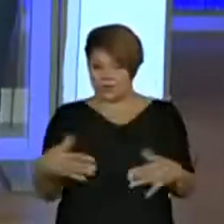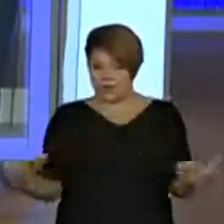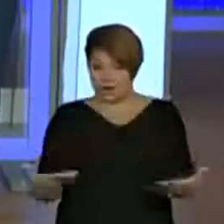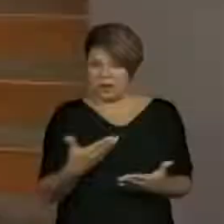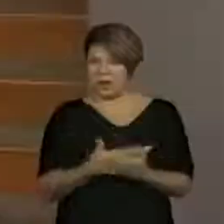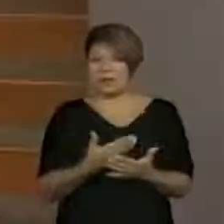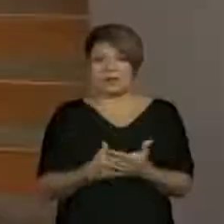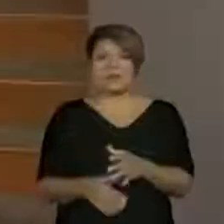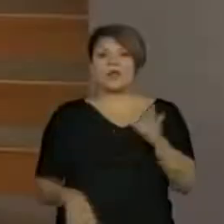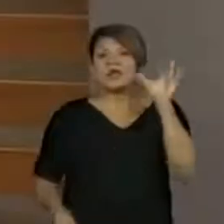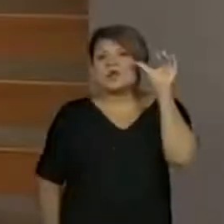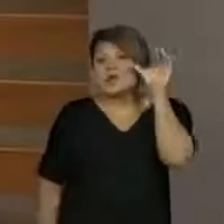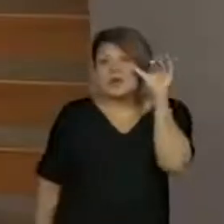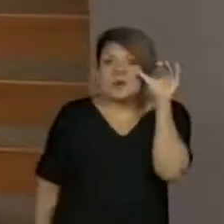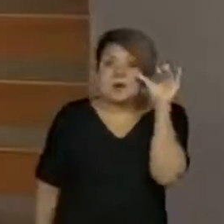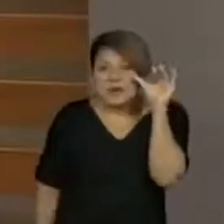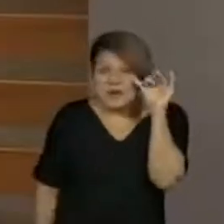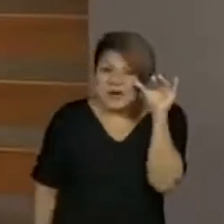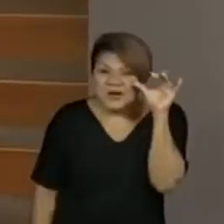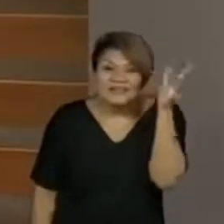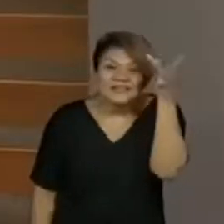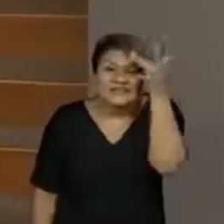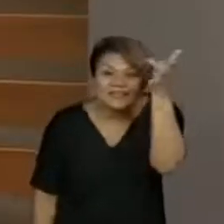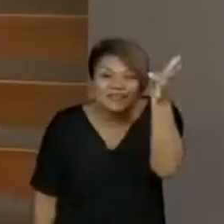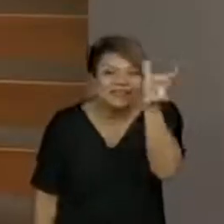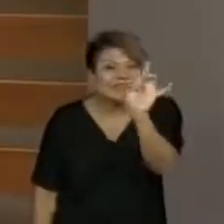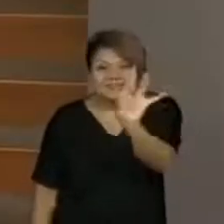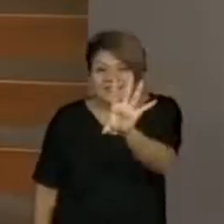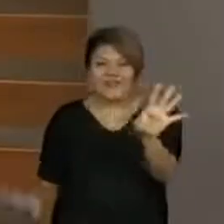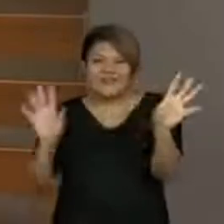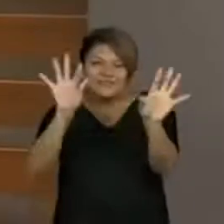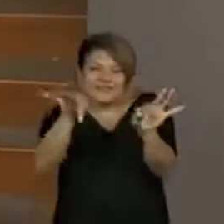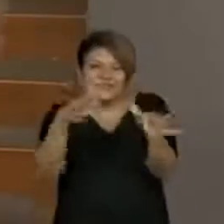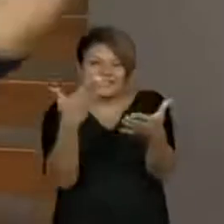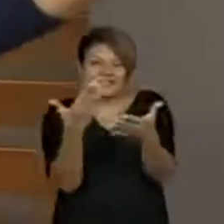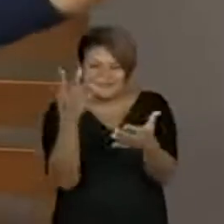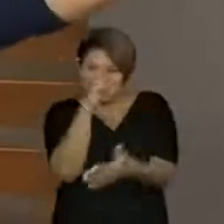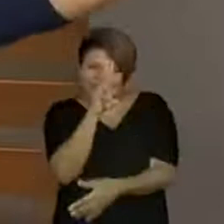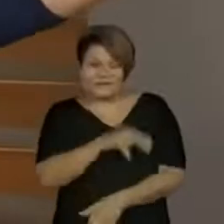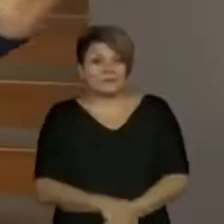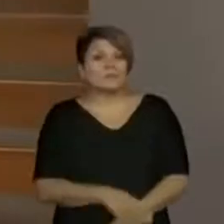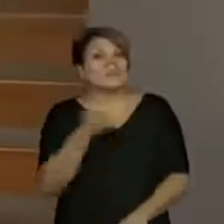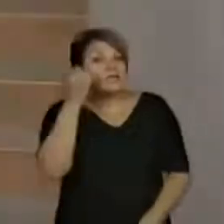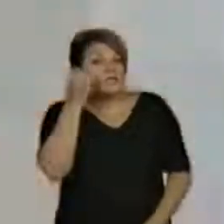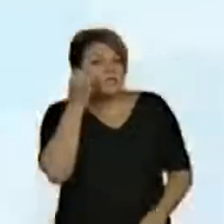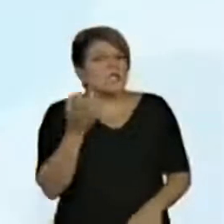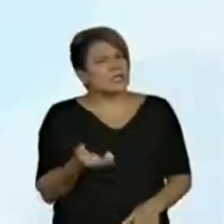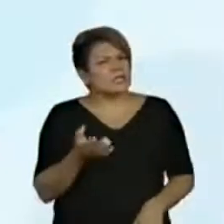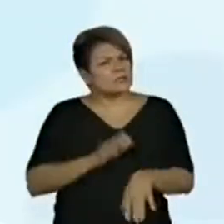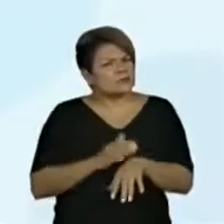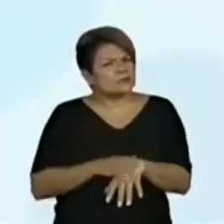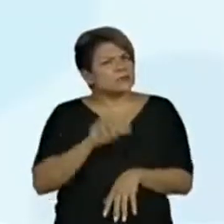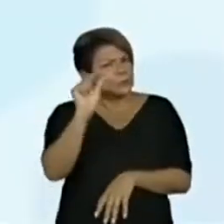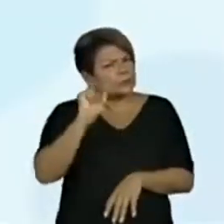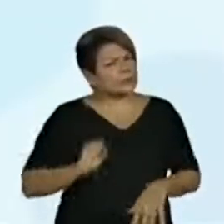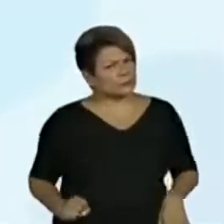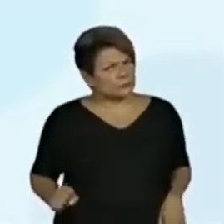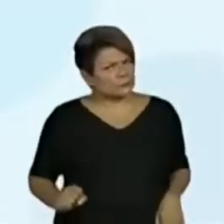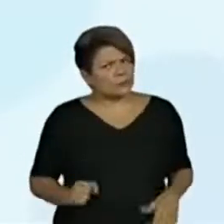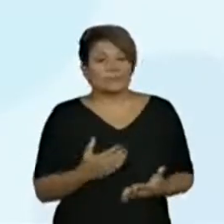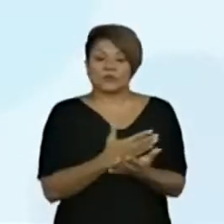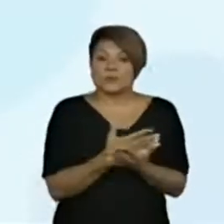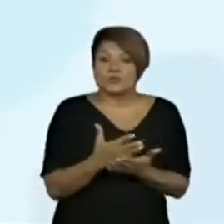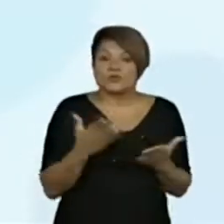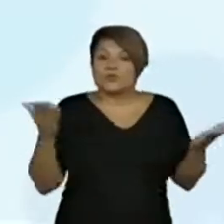curiosos para amanhã a gente fechar essa história. E tenta trazer um pouquinho, porque hoje a gente só começou. A gente